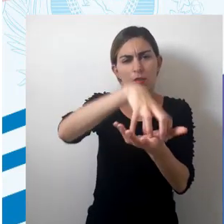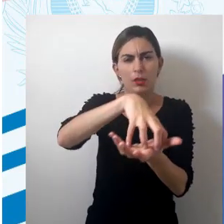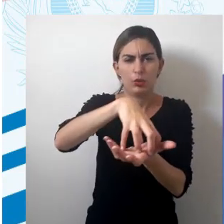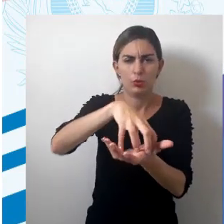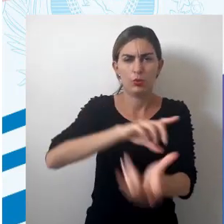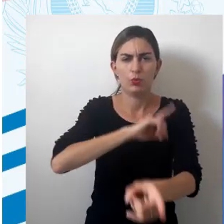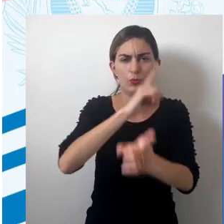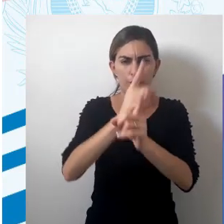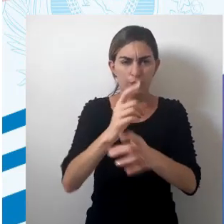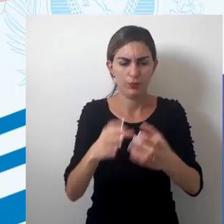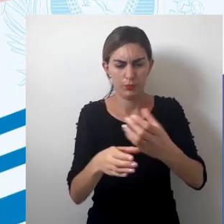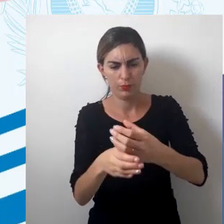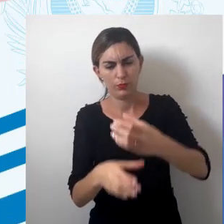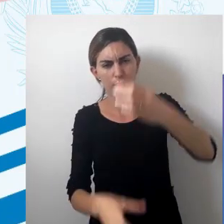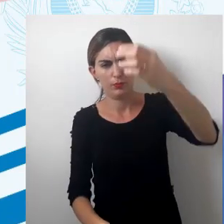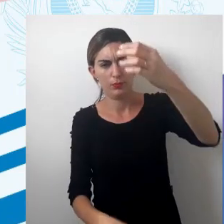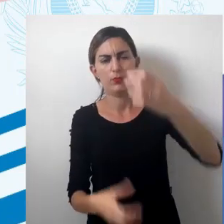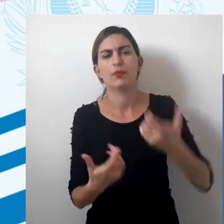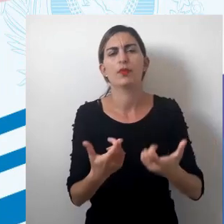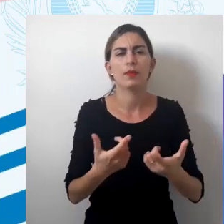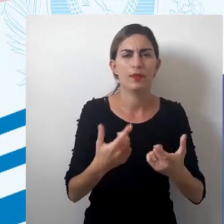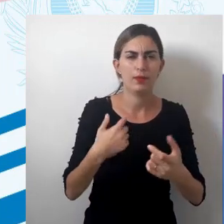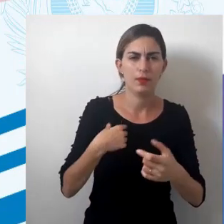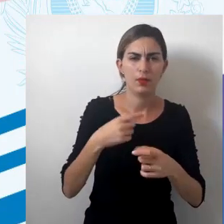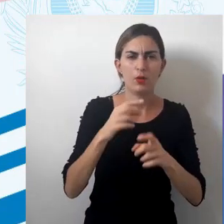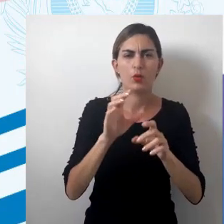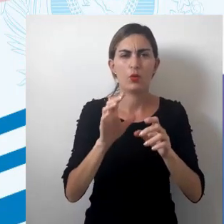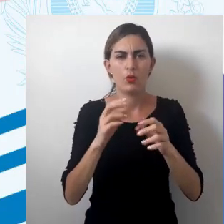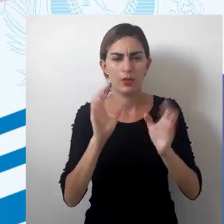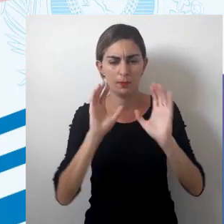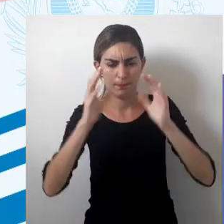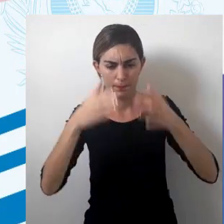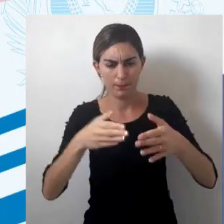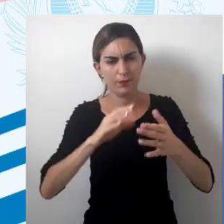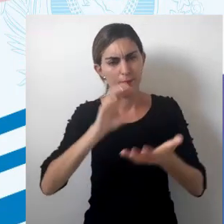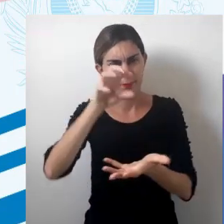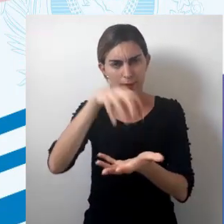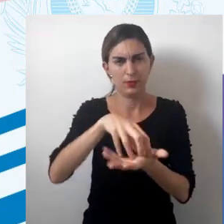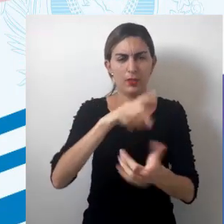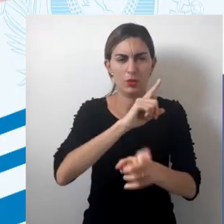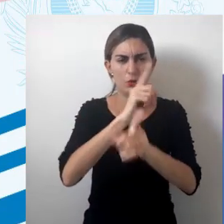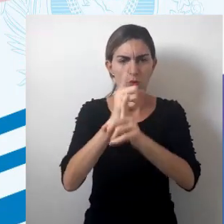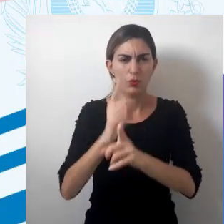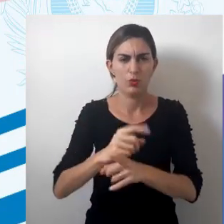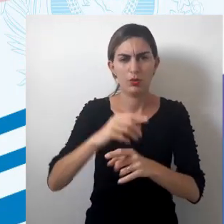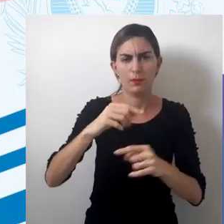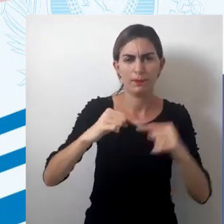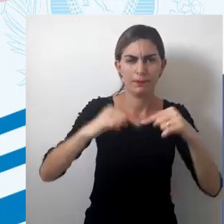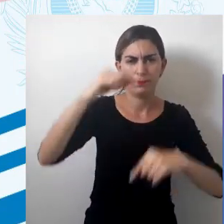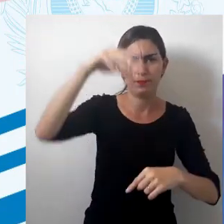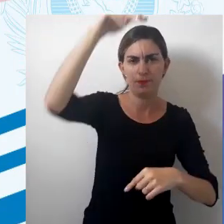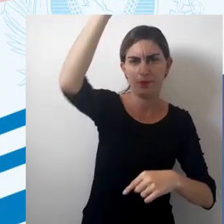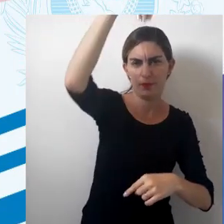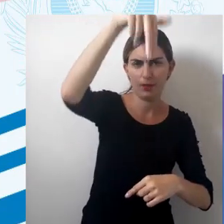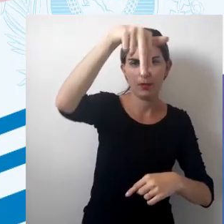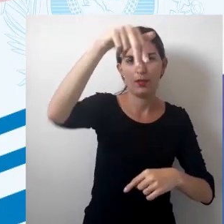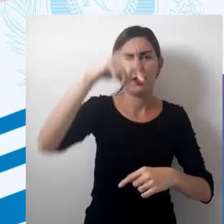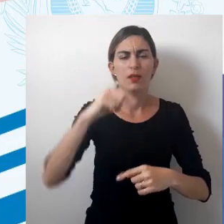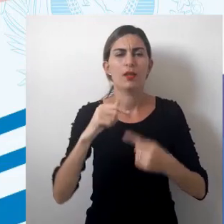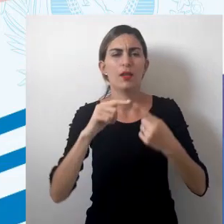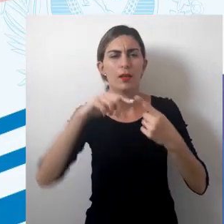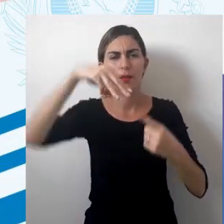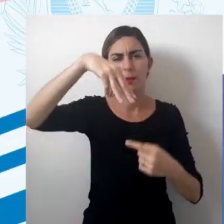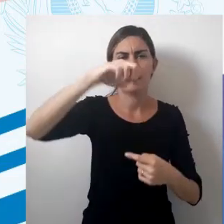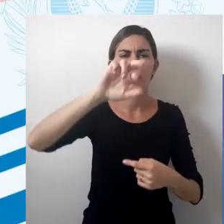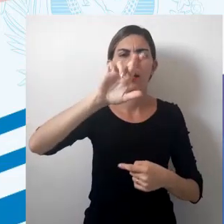tem esse efeito aí de radioconcêntrico, não é? Ela tem, os meridianos, eles são radiais,